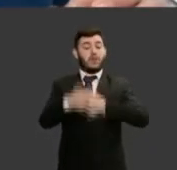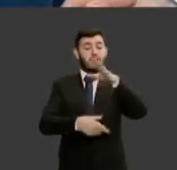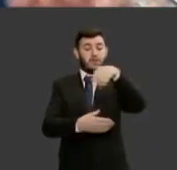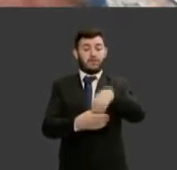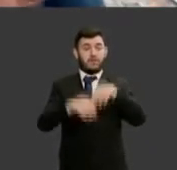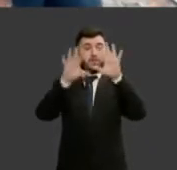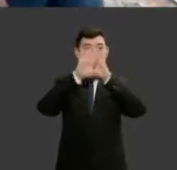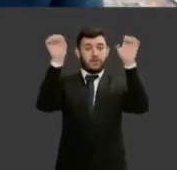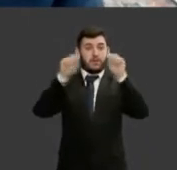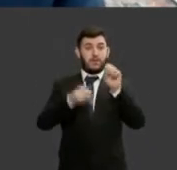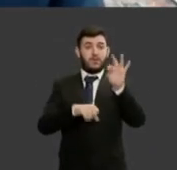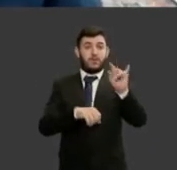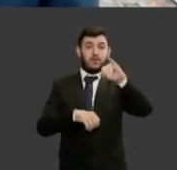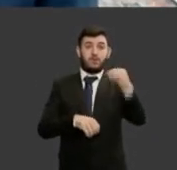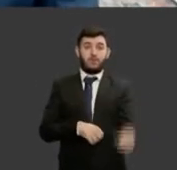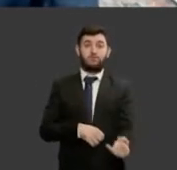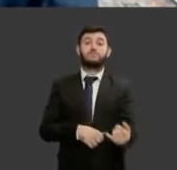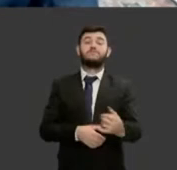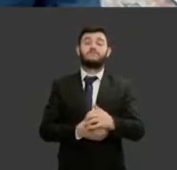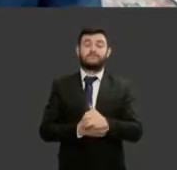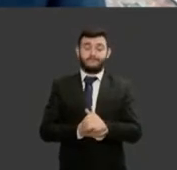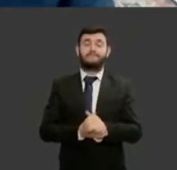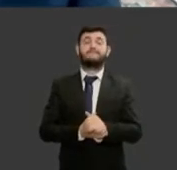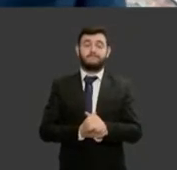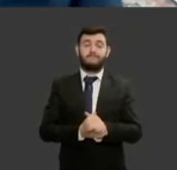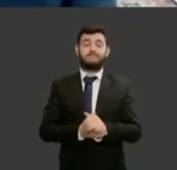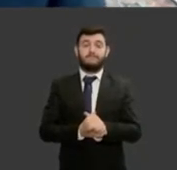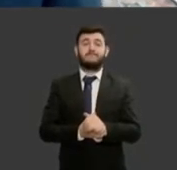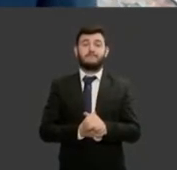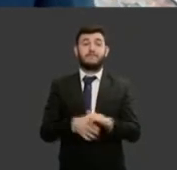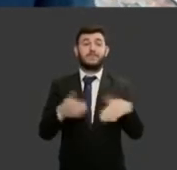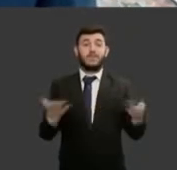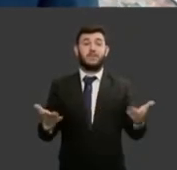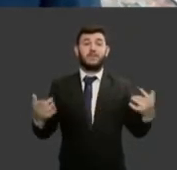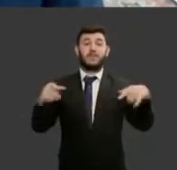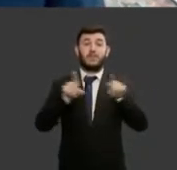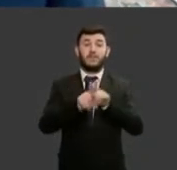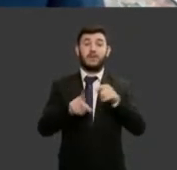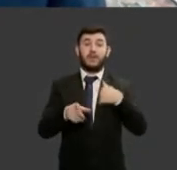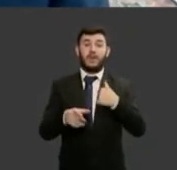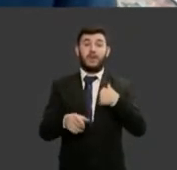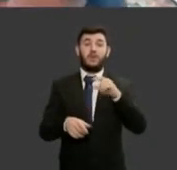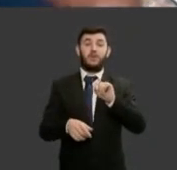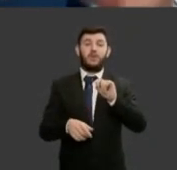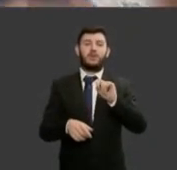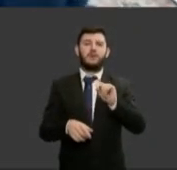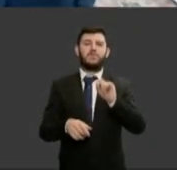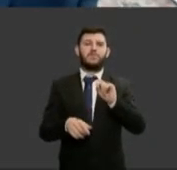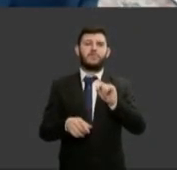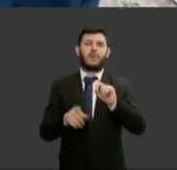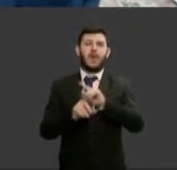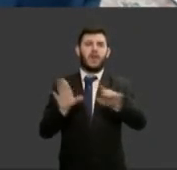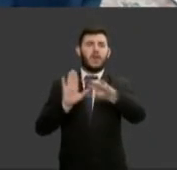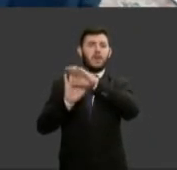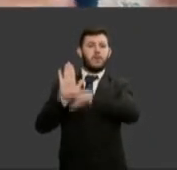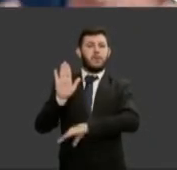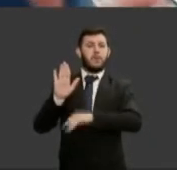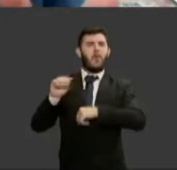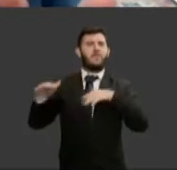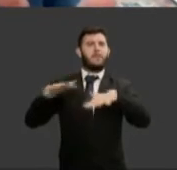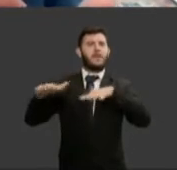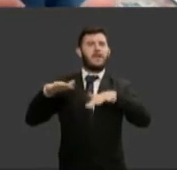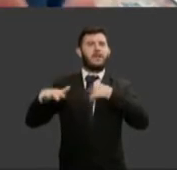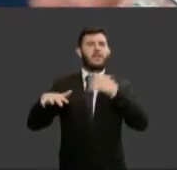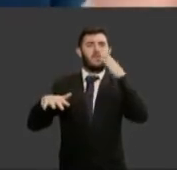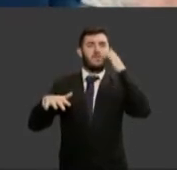Justiça. Na oportunidade, eu mesmo assinei adesão ao movimento eles, por